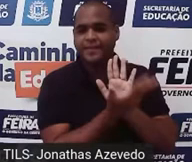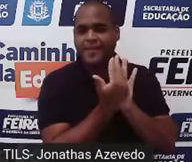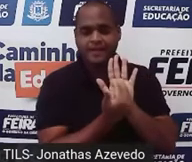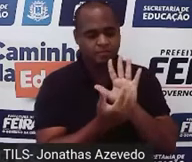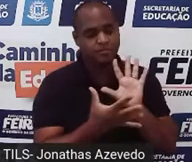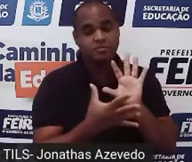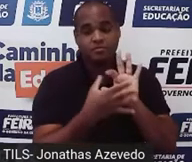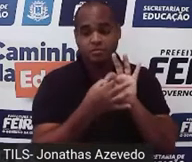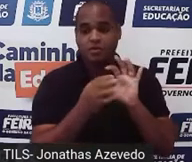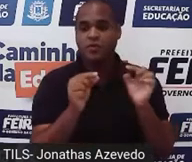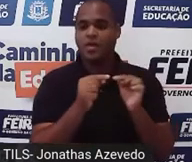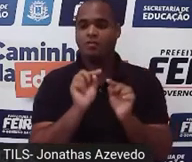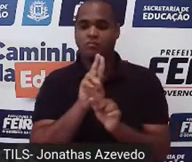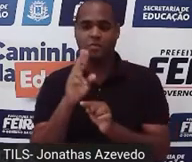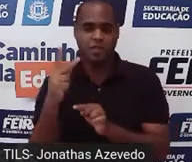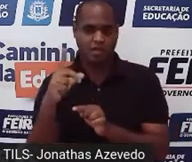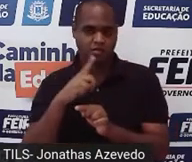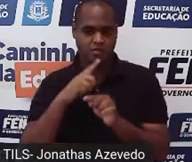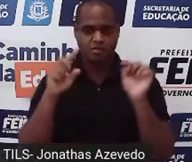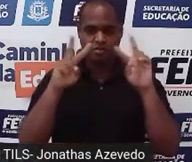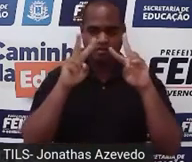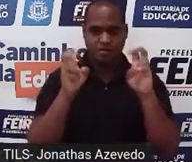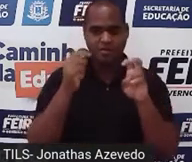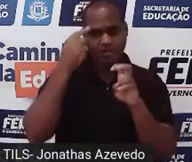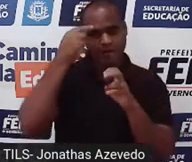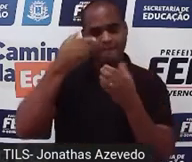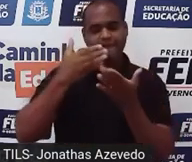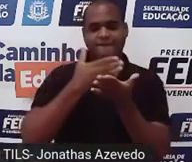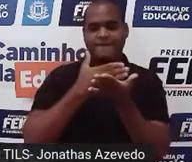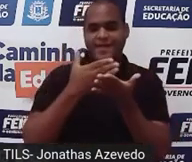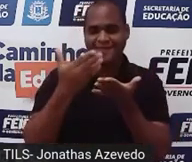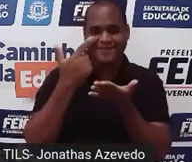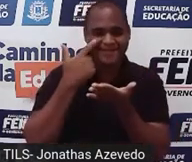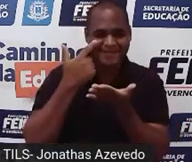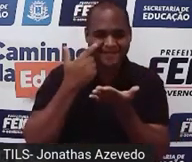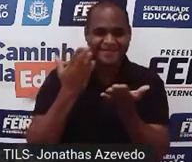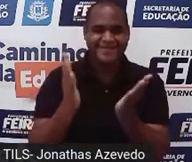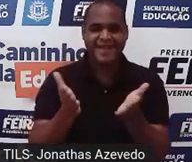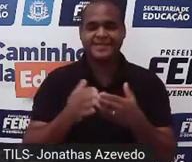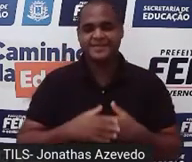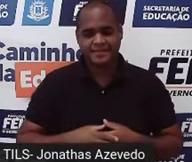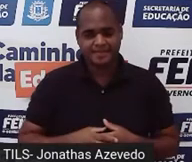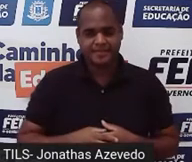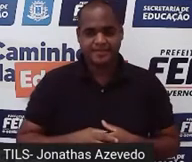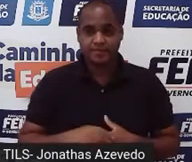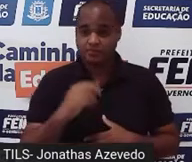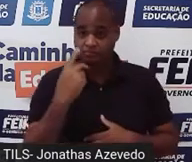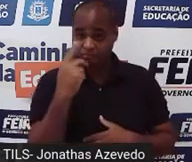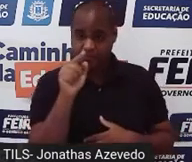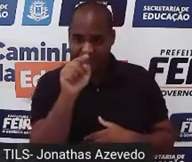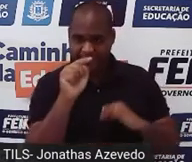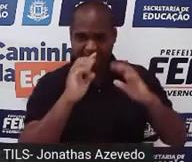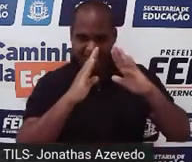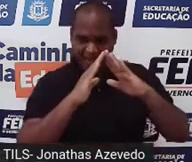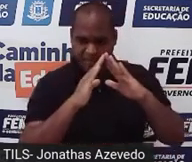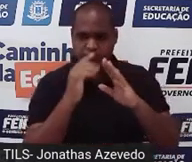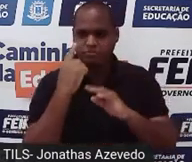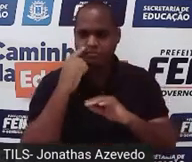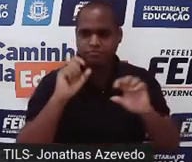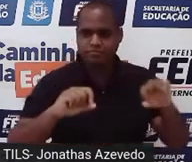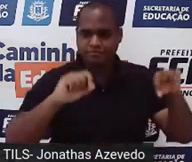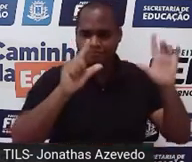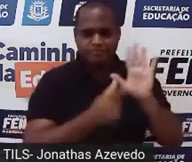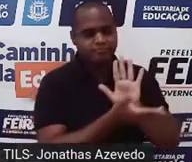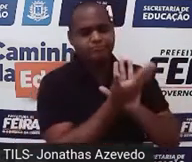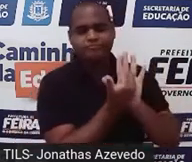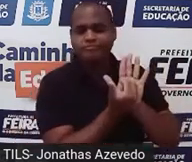com o nome desse assunto que a gente já viu por aqui, tá bom? Então você aí do outro lado vai olhar essa imagem e